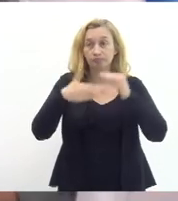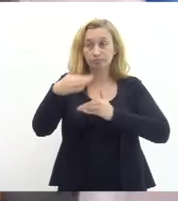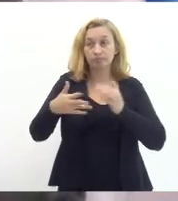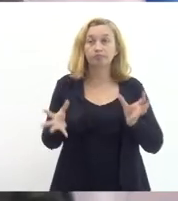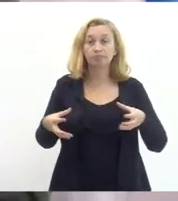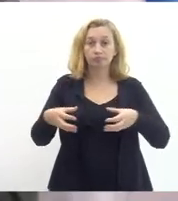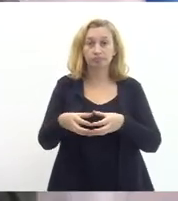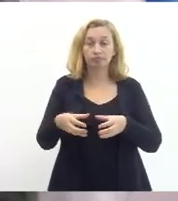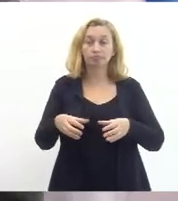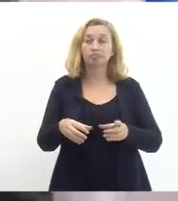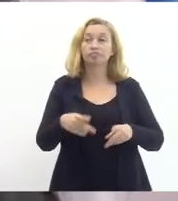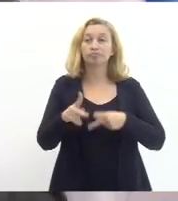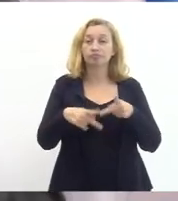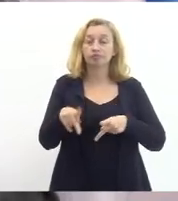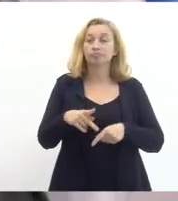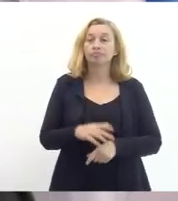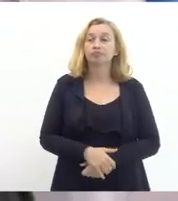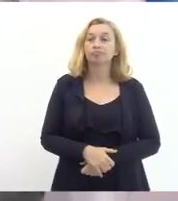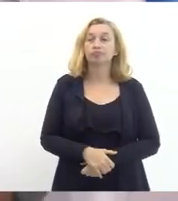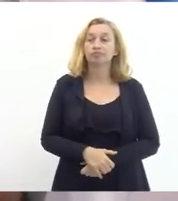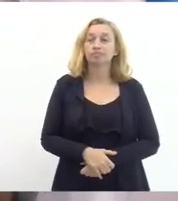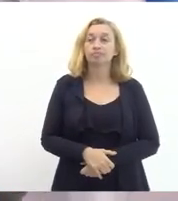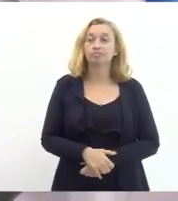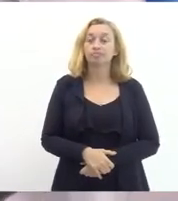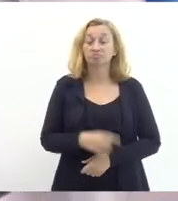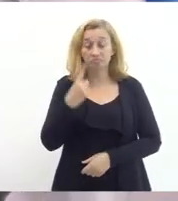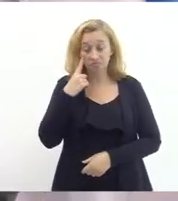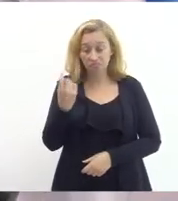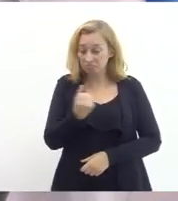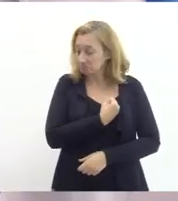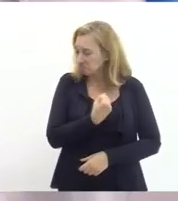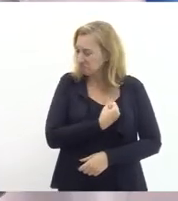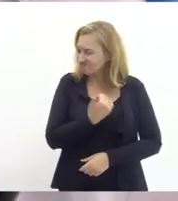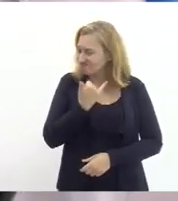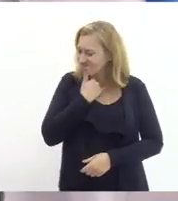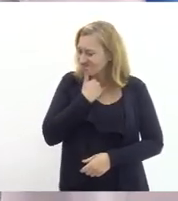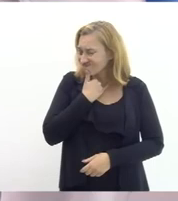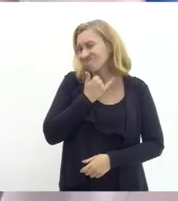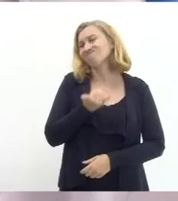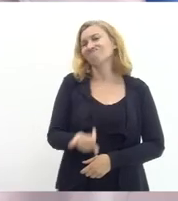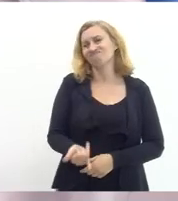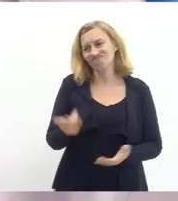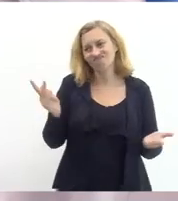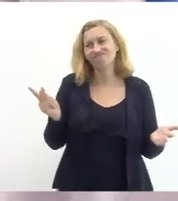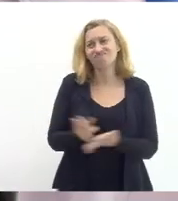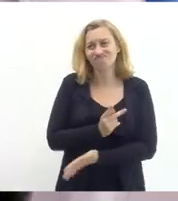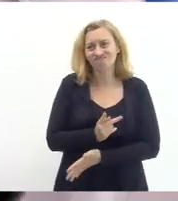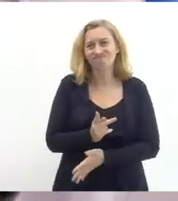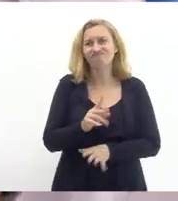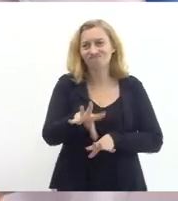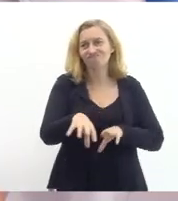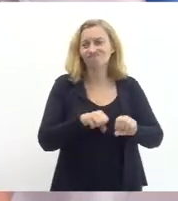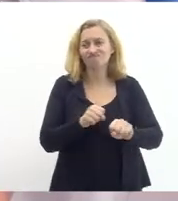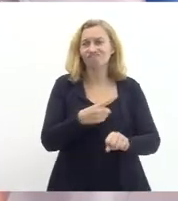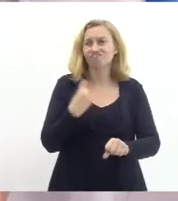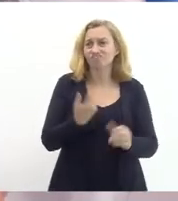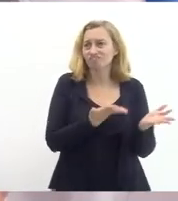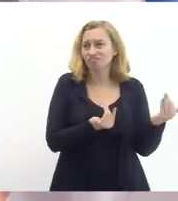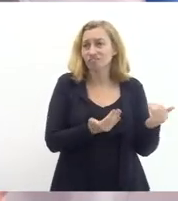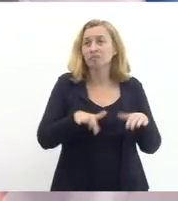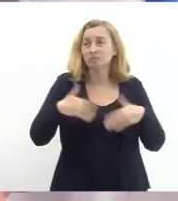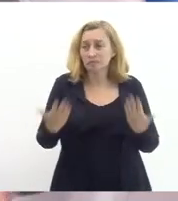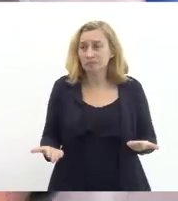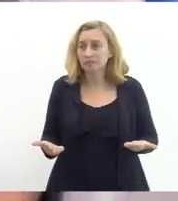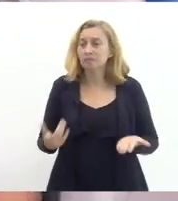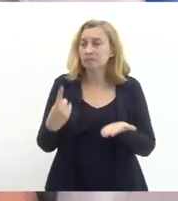conjunto da população e a gente ter esse número realmente é triste do que está acontecendo com a formação da nossa juventude então a